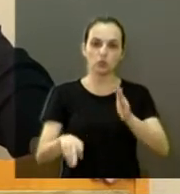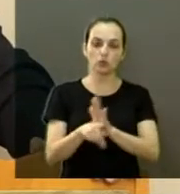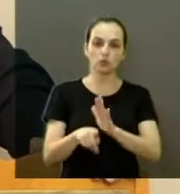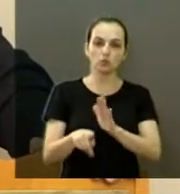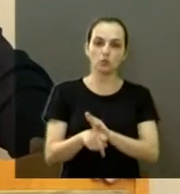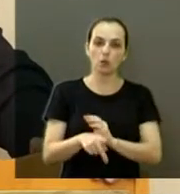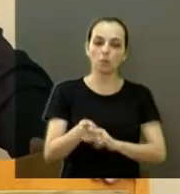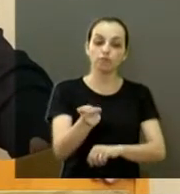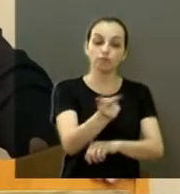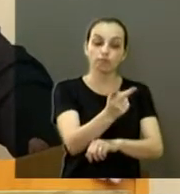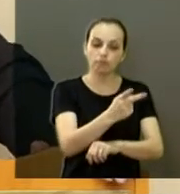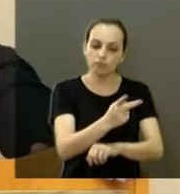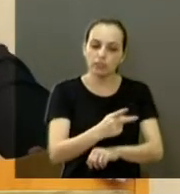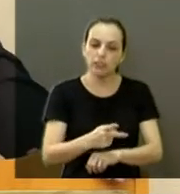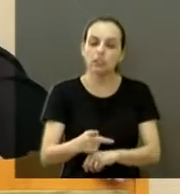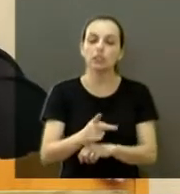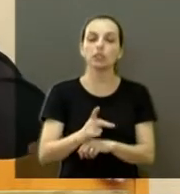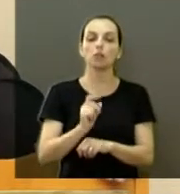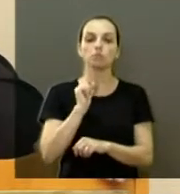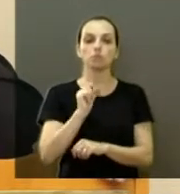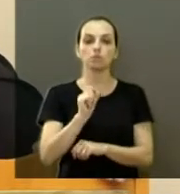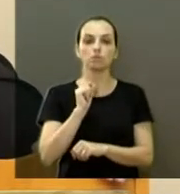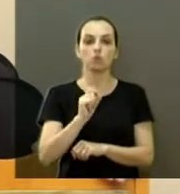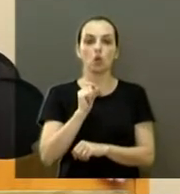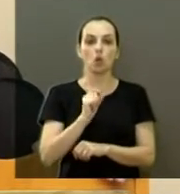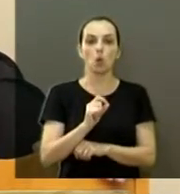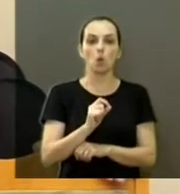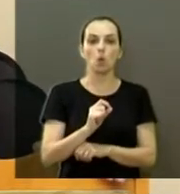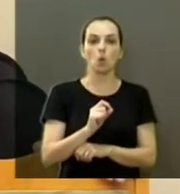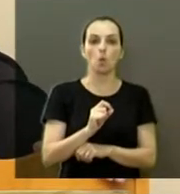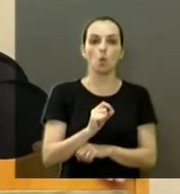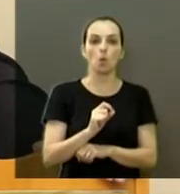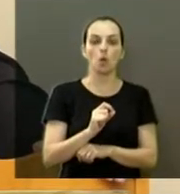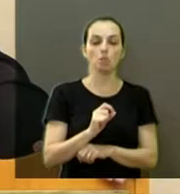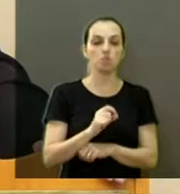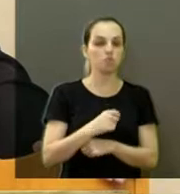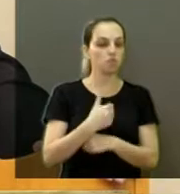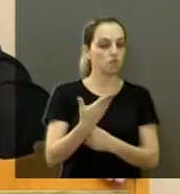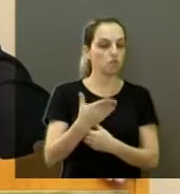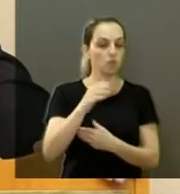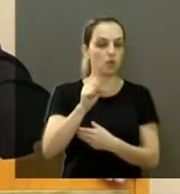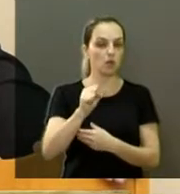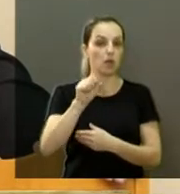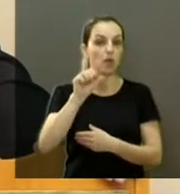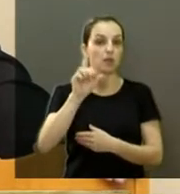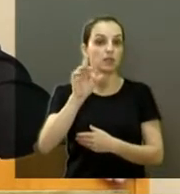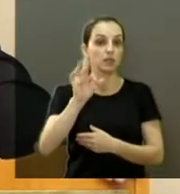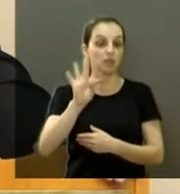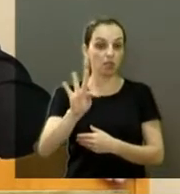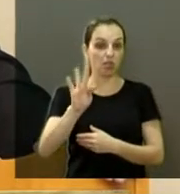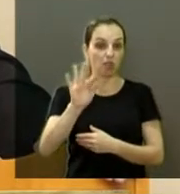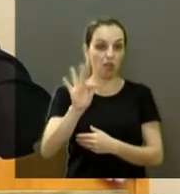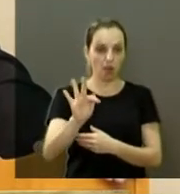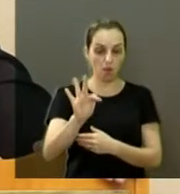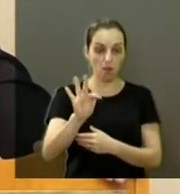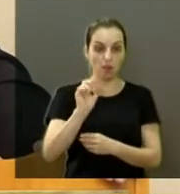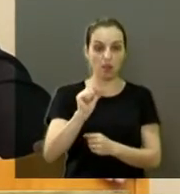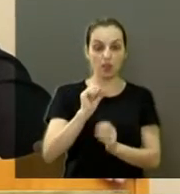fiscalização, no Supremo Tribunal, enfim. A todos aí que têm a